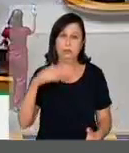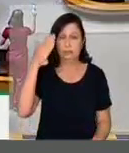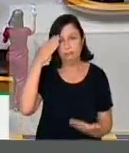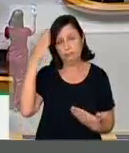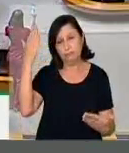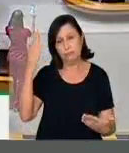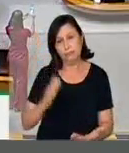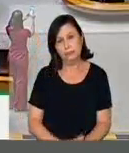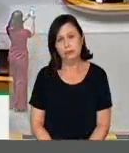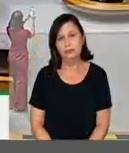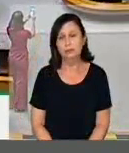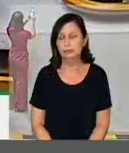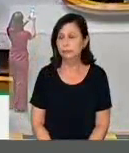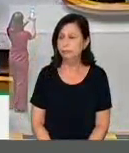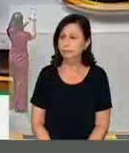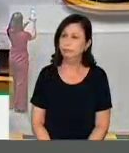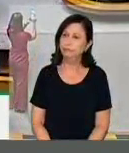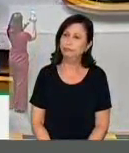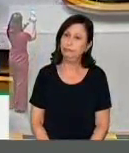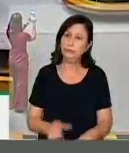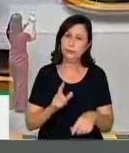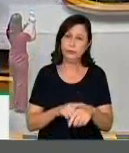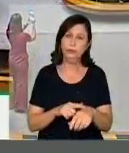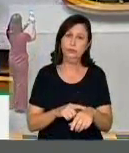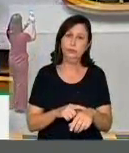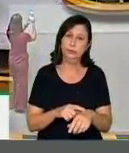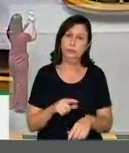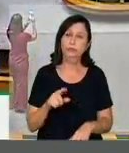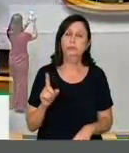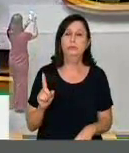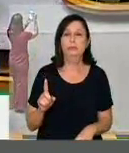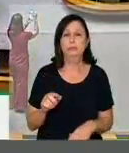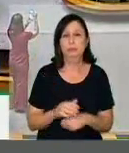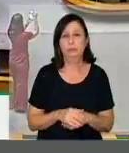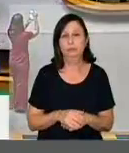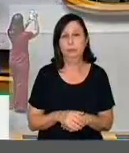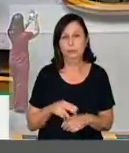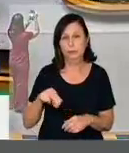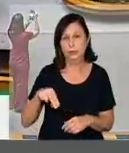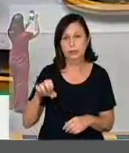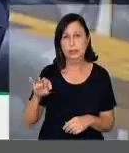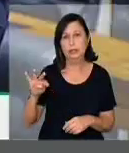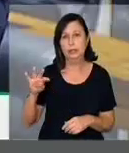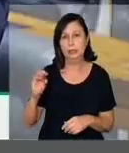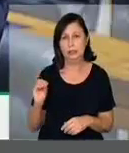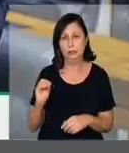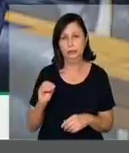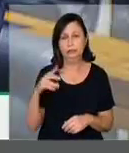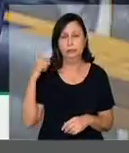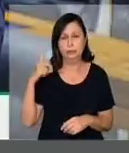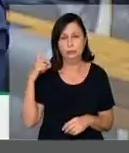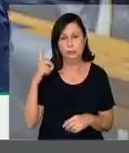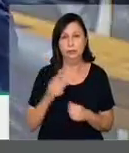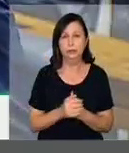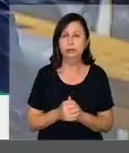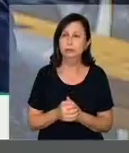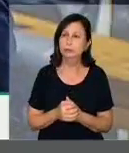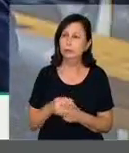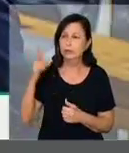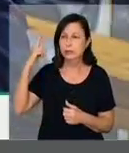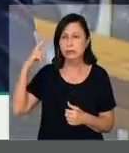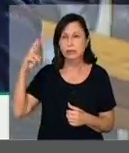Obrigado, deputado Manato. Um minuto para o nosso nobre deputado, Lobi Neto. Manda a brasa, meu irmão. Caro presidente Mário Henrique, senhores